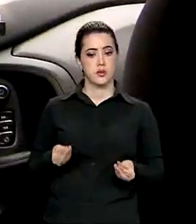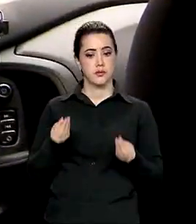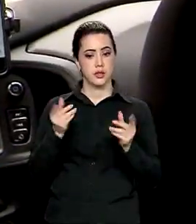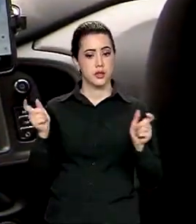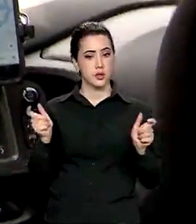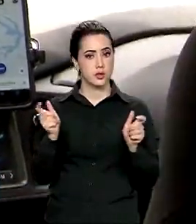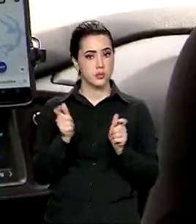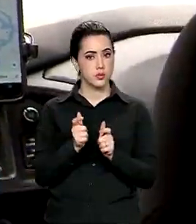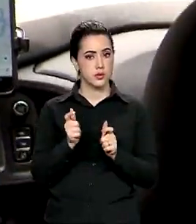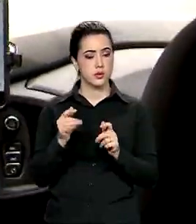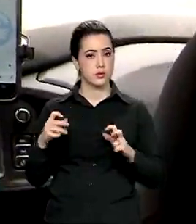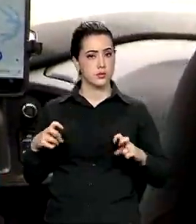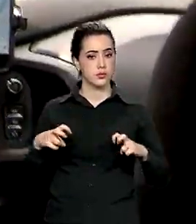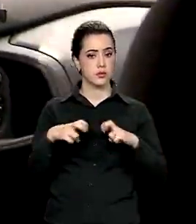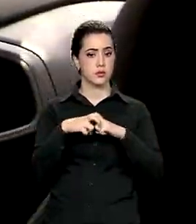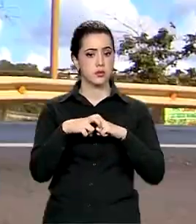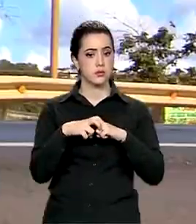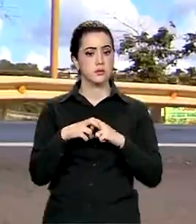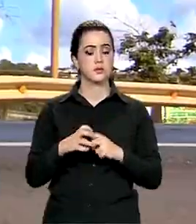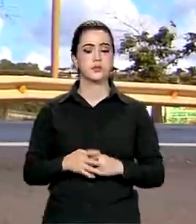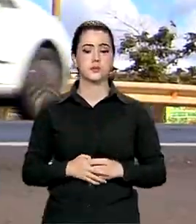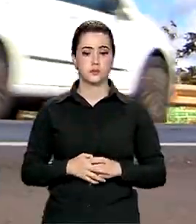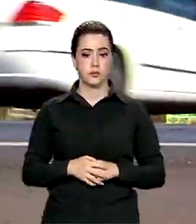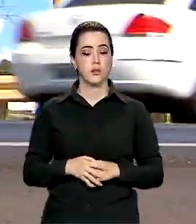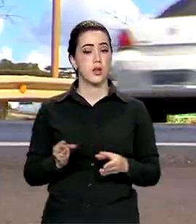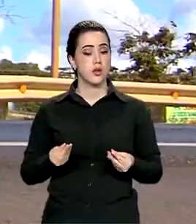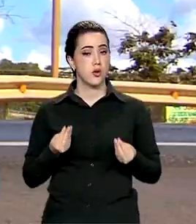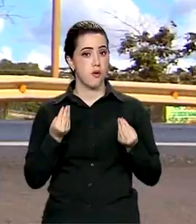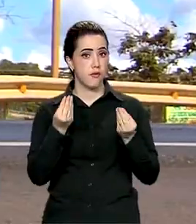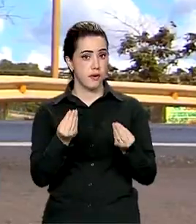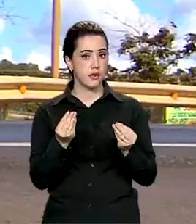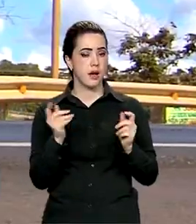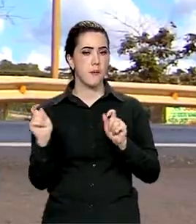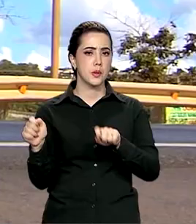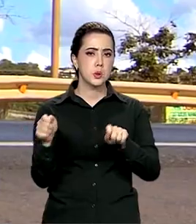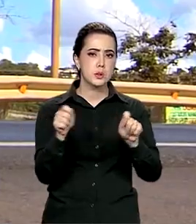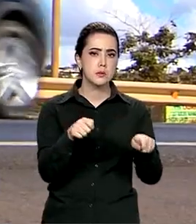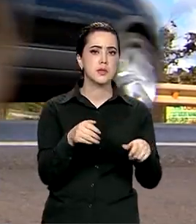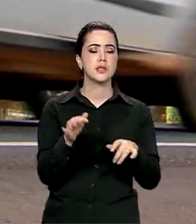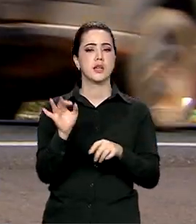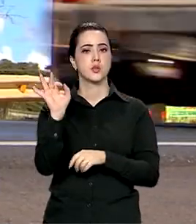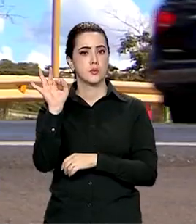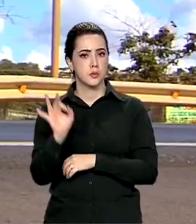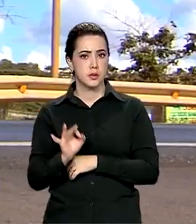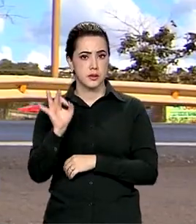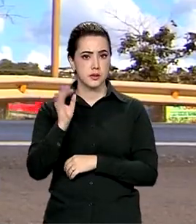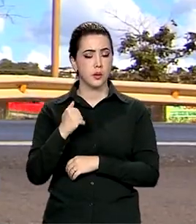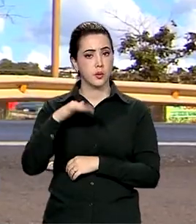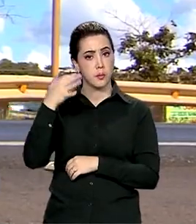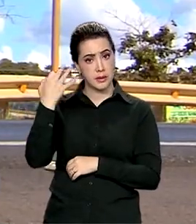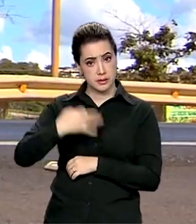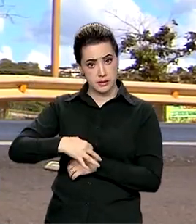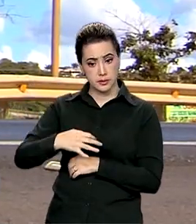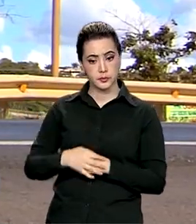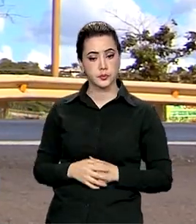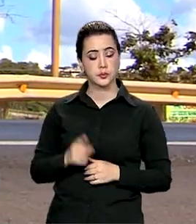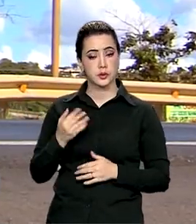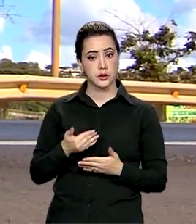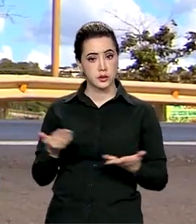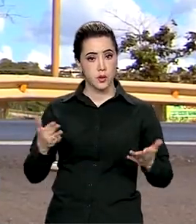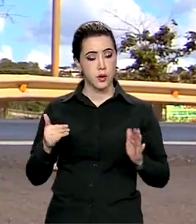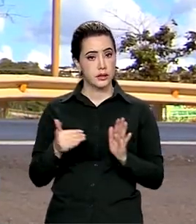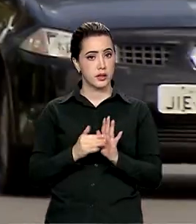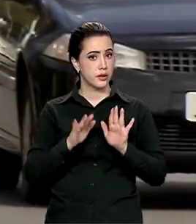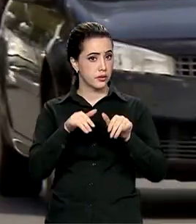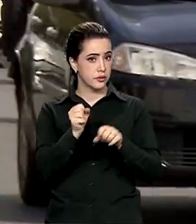redução dos acidentes de trânsito e fornecer meios para uma estatística mais real. Para isso, até